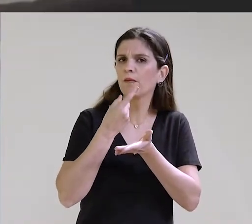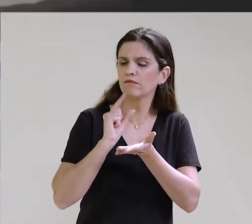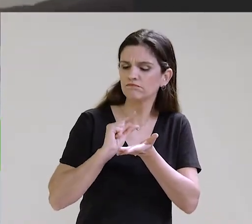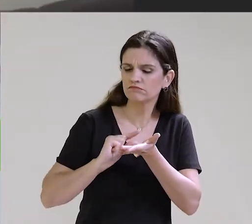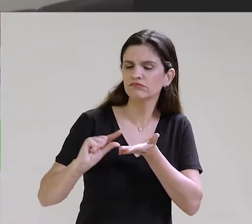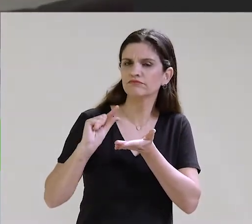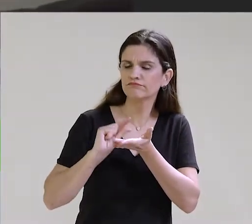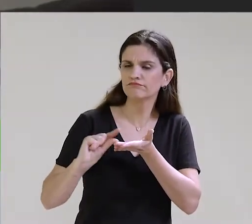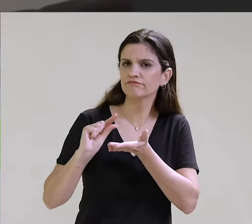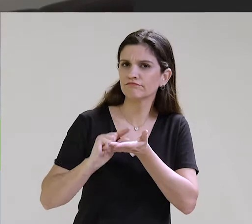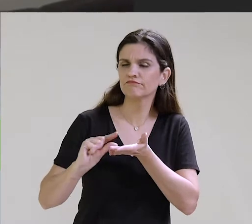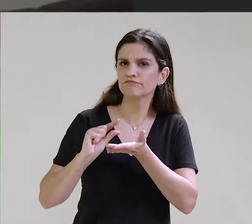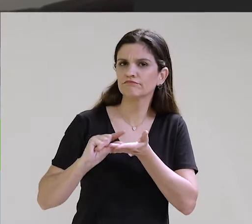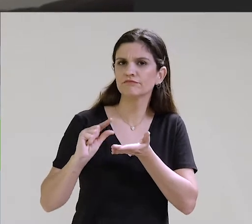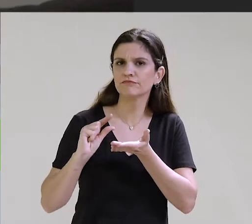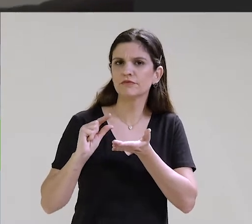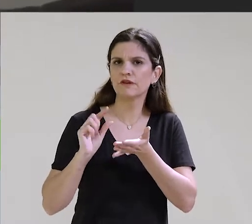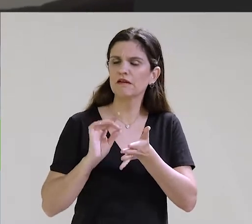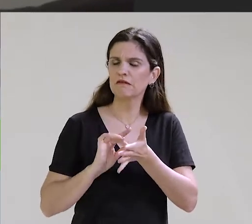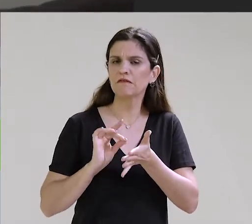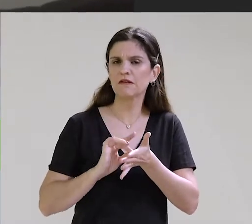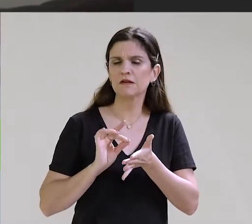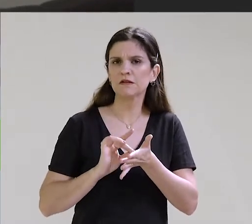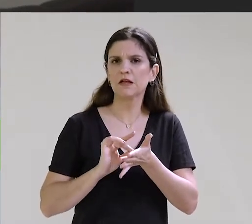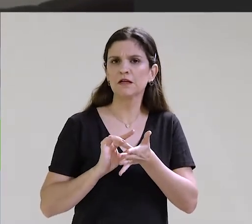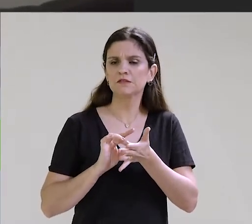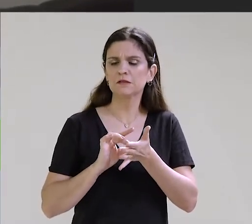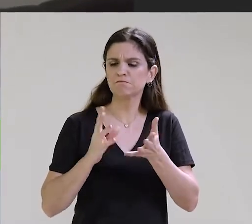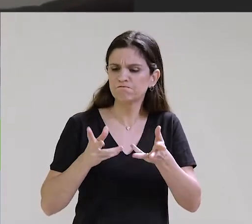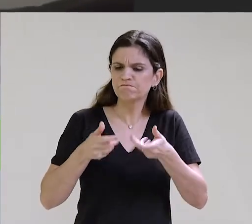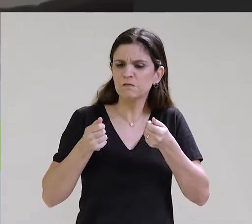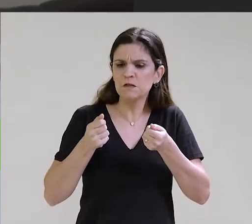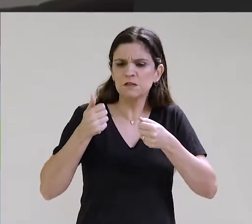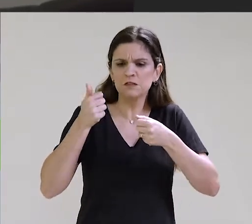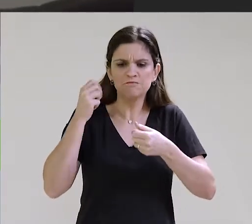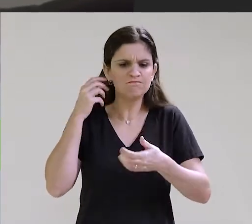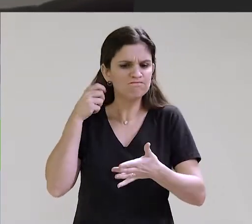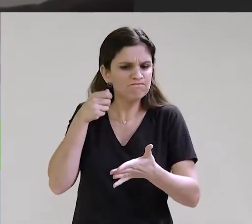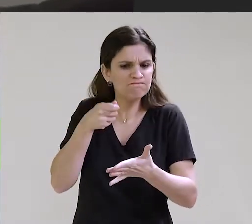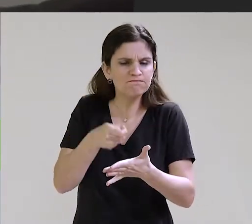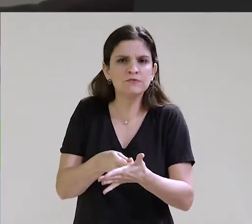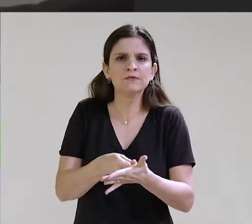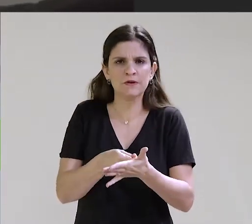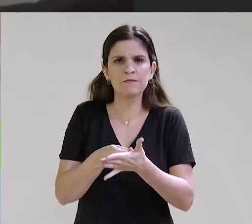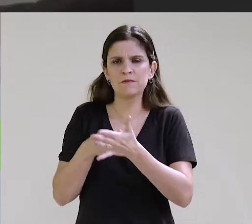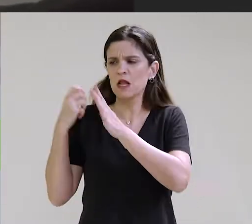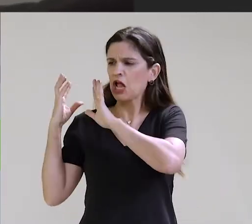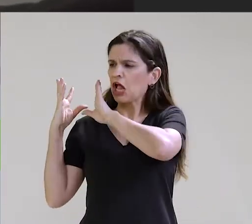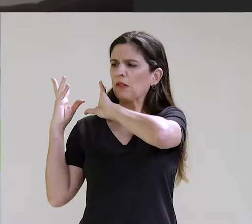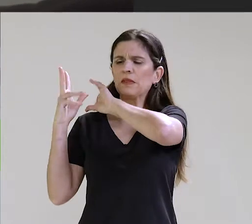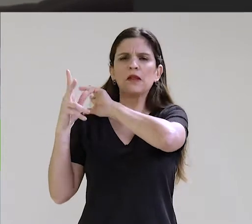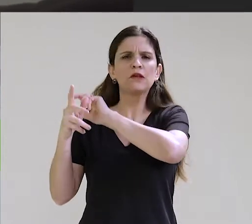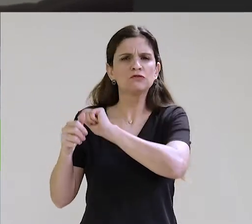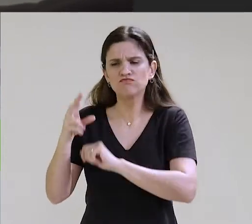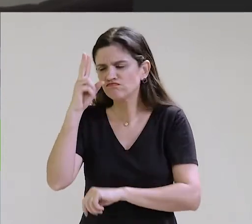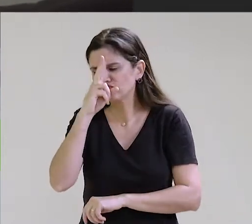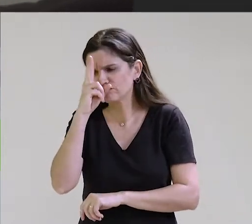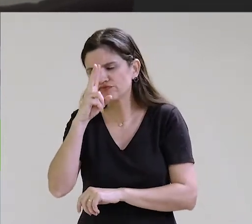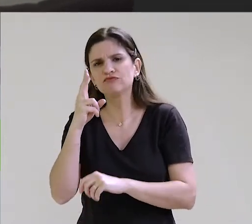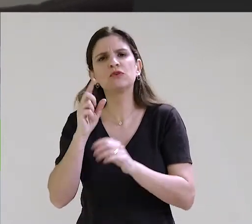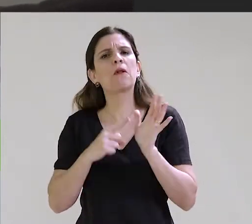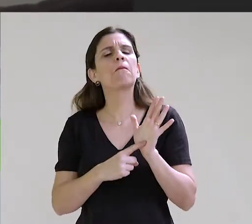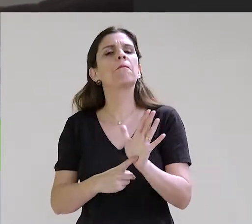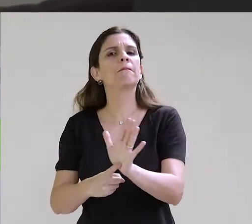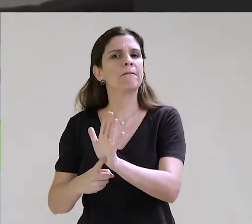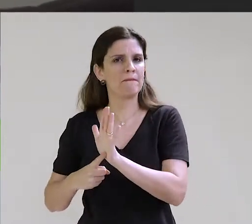homeopático, na verdade, ele tem se mostrado efetivo em diversas epidemias ao longo da história.